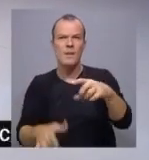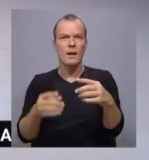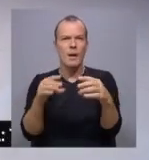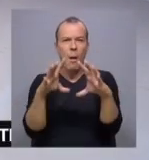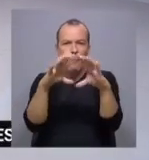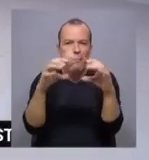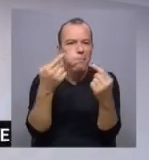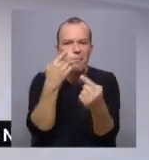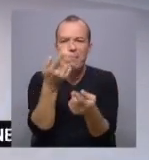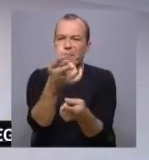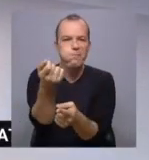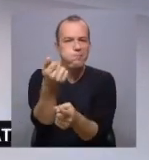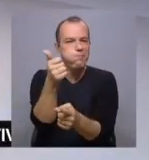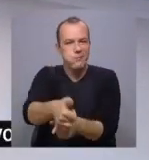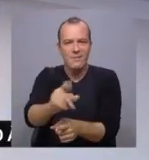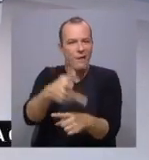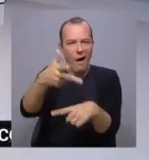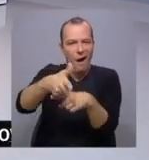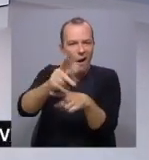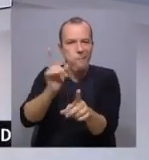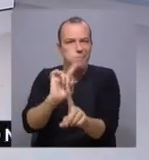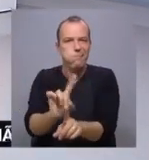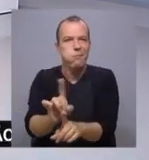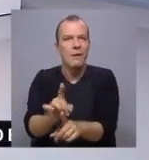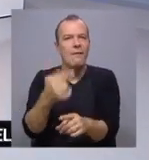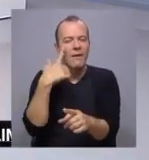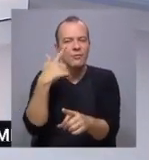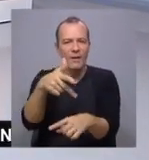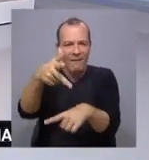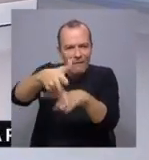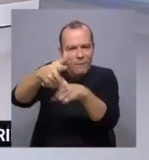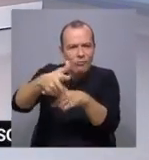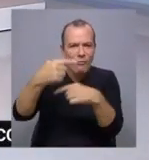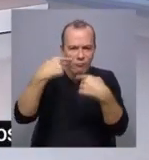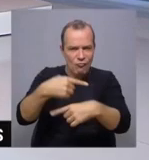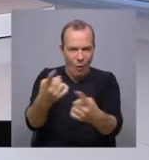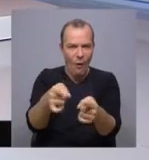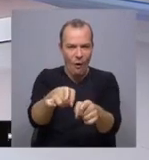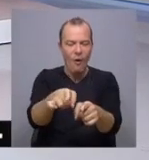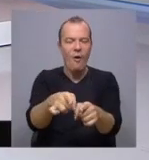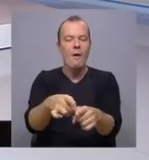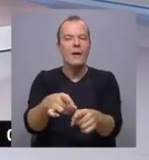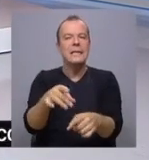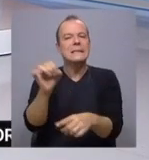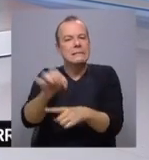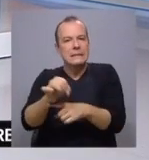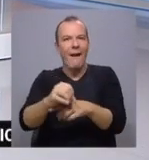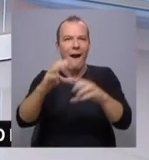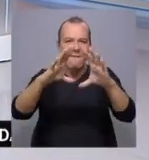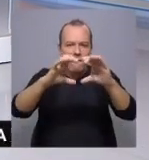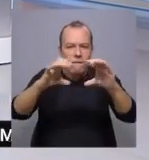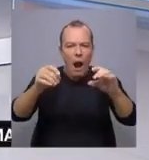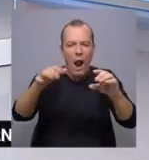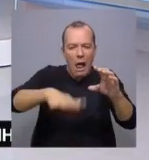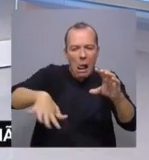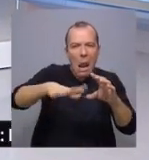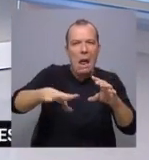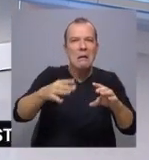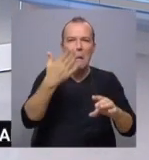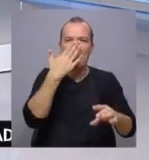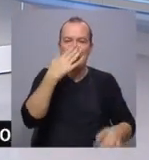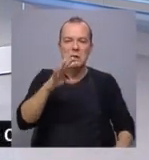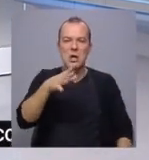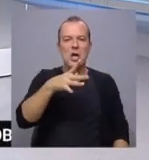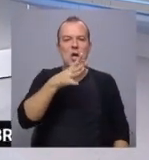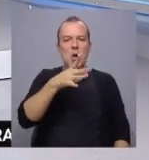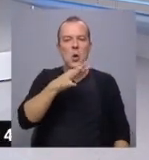visível nesta imagem de satélite. Vamos mostrar então uma imagem já na gama do visível, onde podemos ver então sim a nebulosidade baixa aqui em tons mais amarelados,